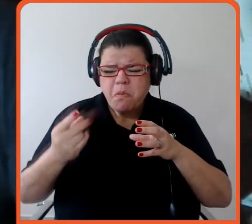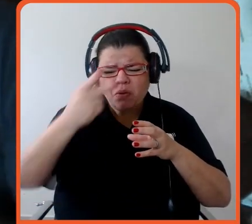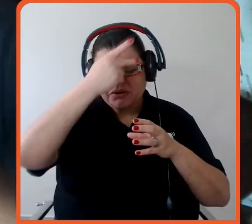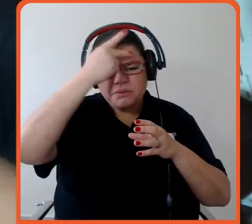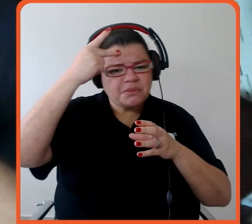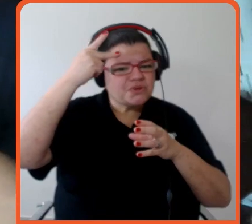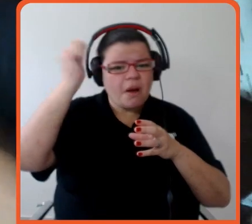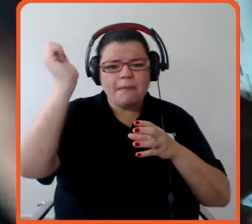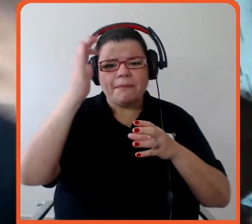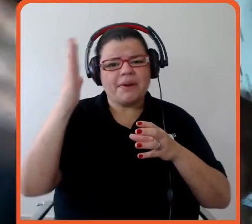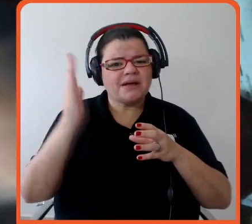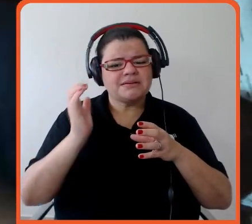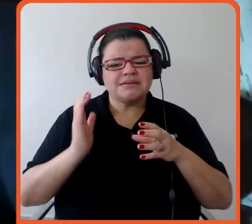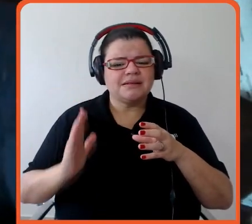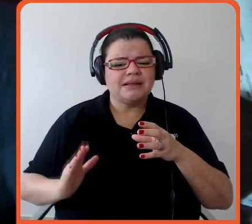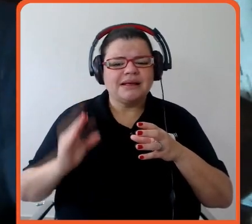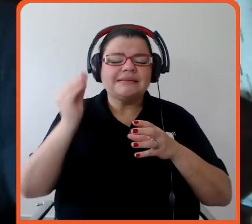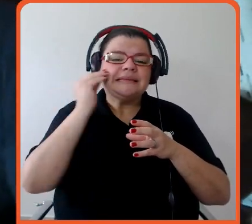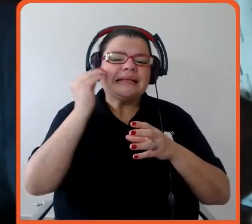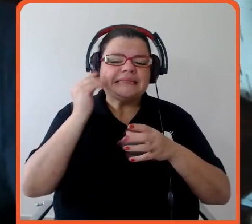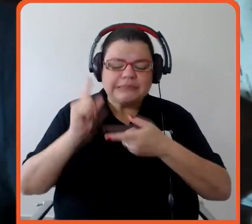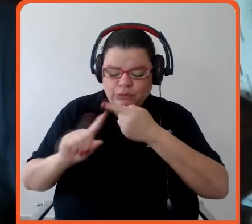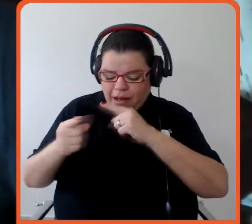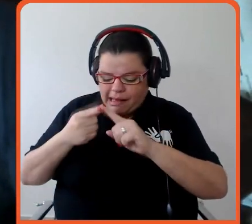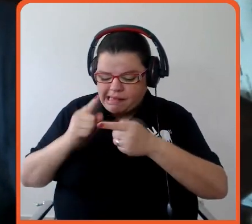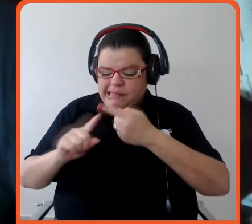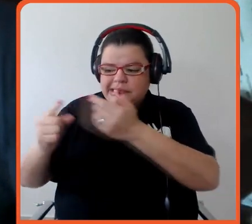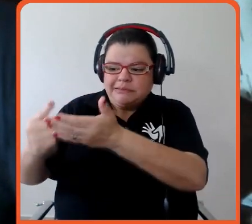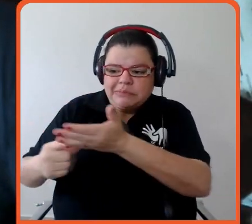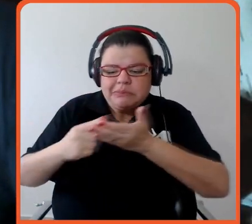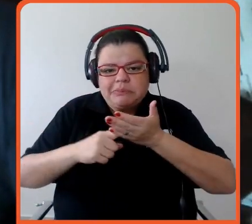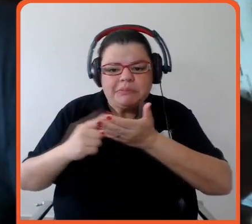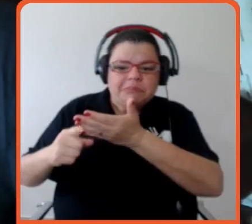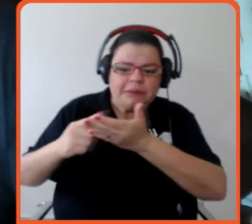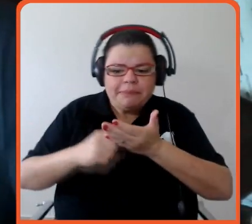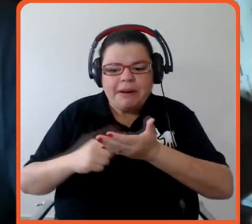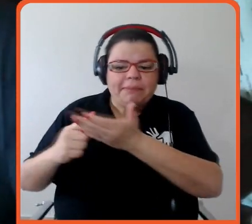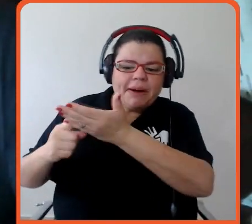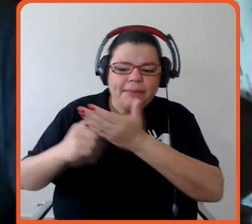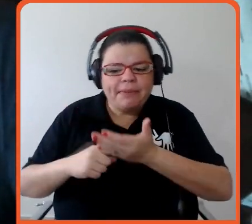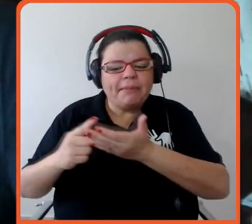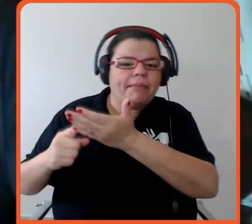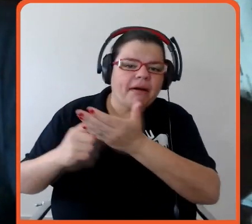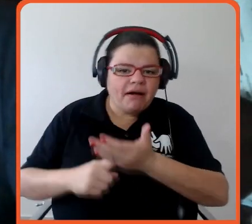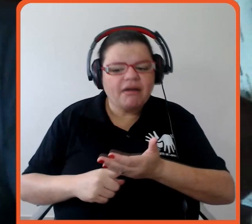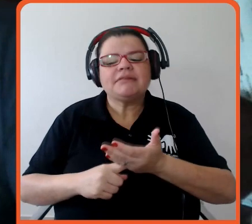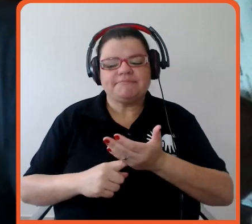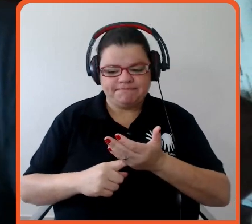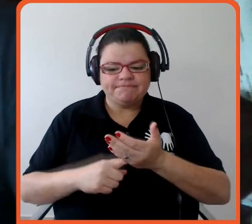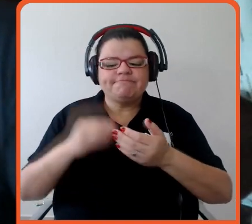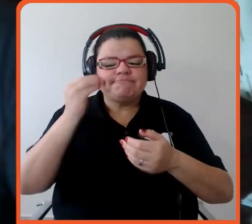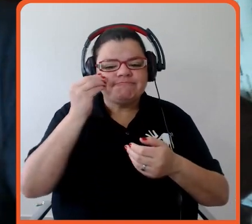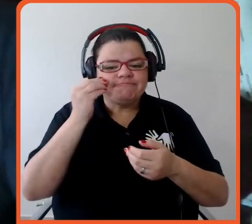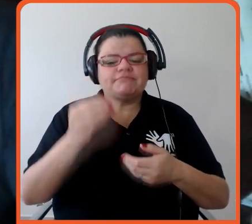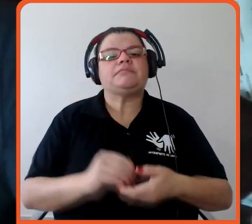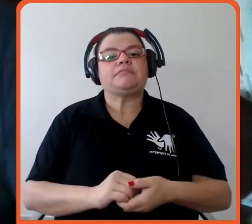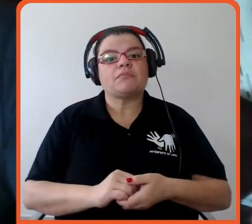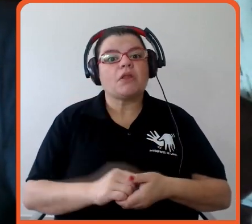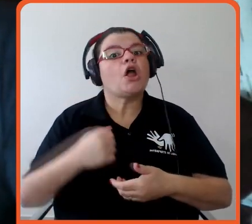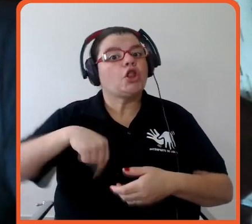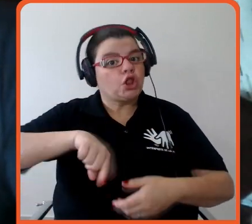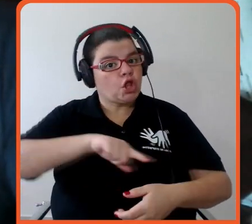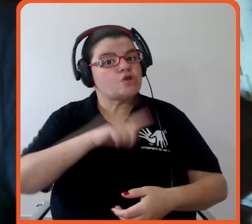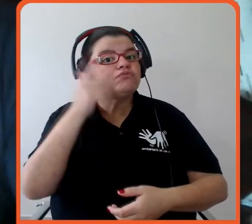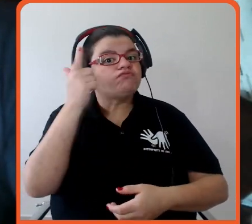acordos nossos e parcerias nossas de empresas, a gente conseguiu lançar lá, fazer o